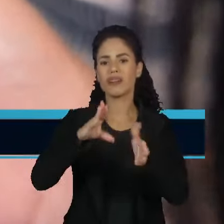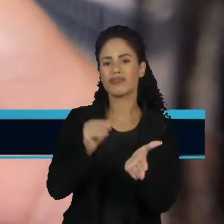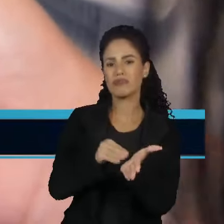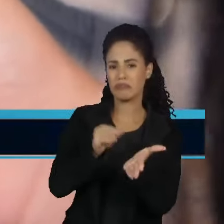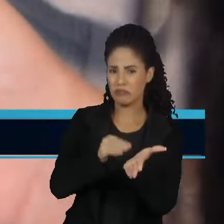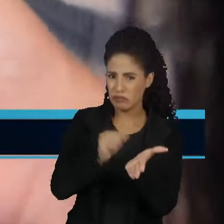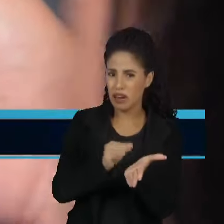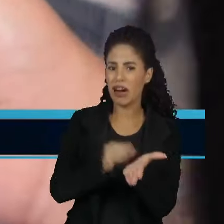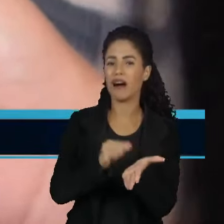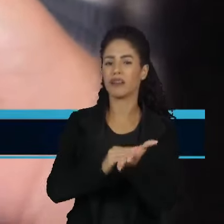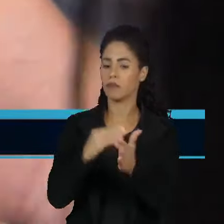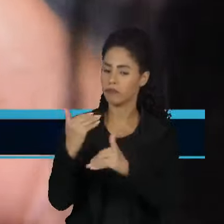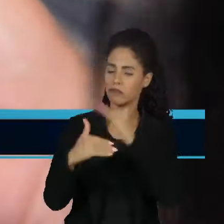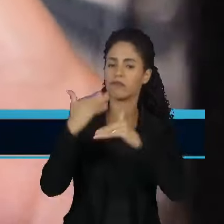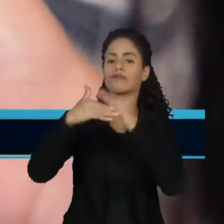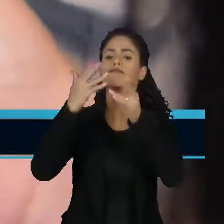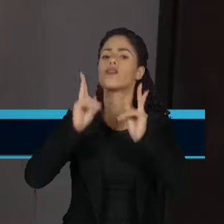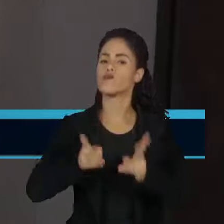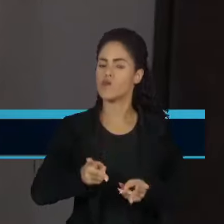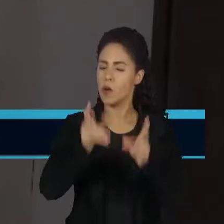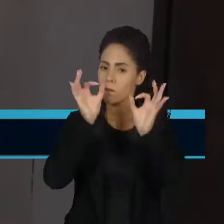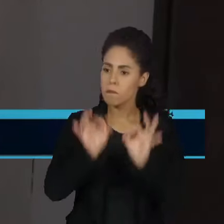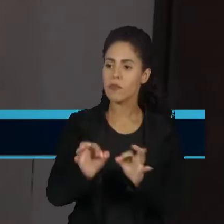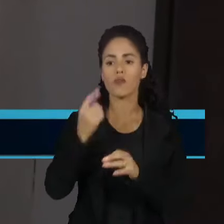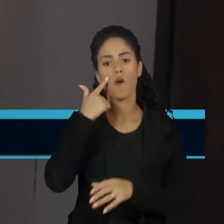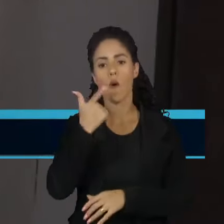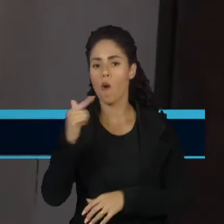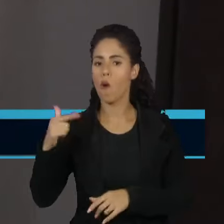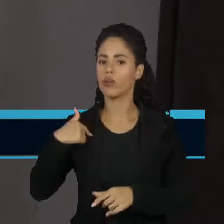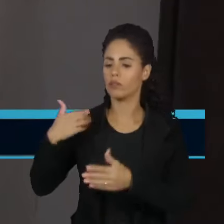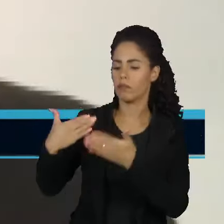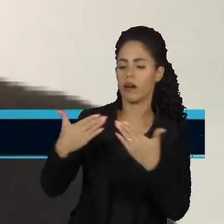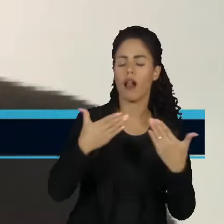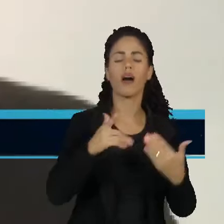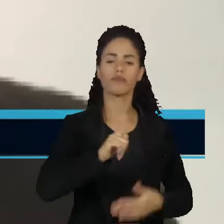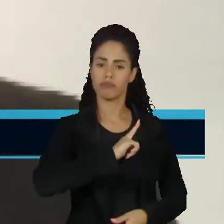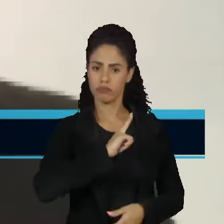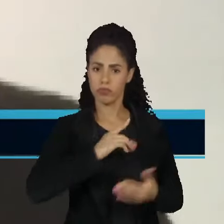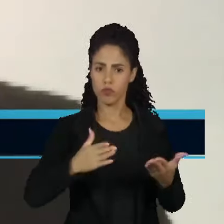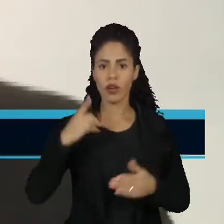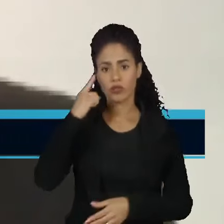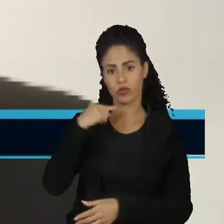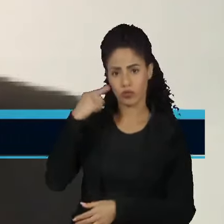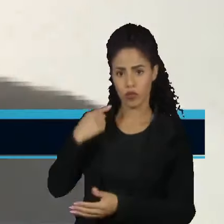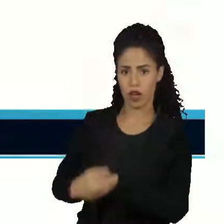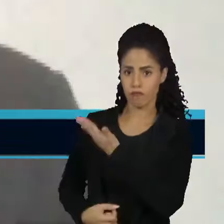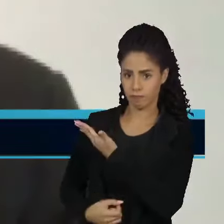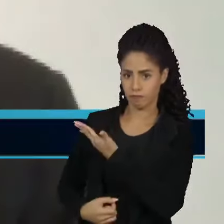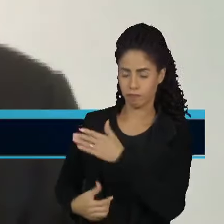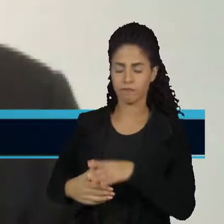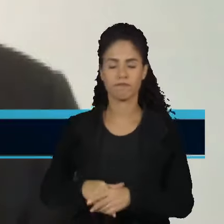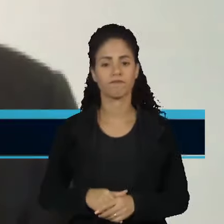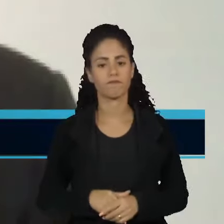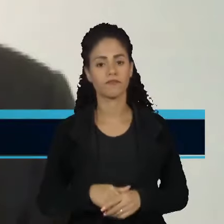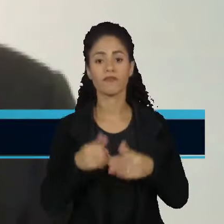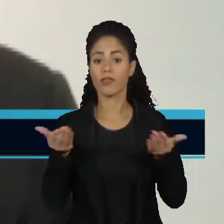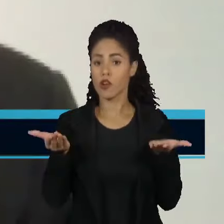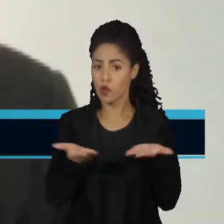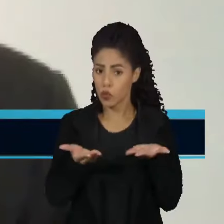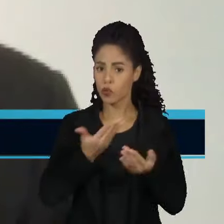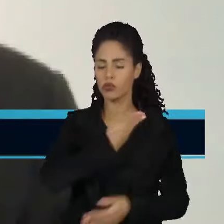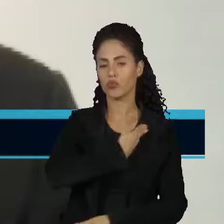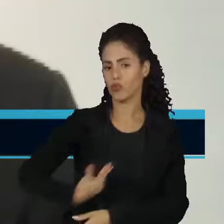falta muito para avançar nessa e nas demais discussões para esse advogado trabalhista. Hoje o governo